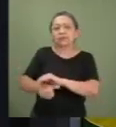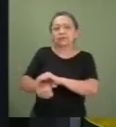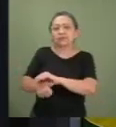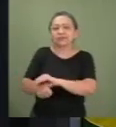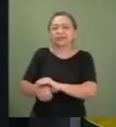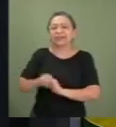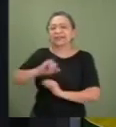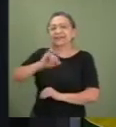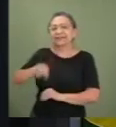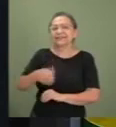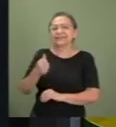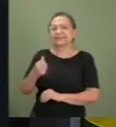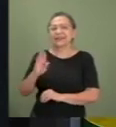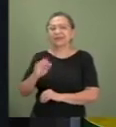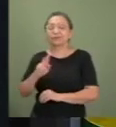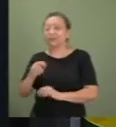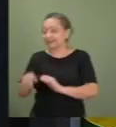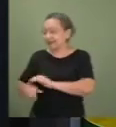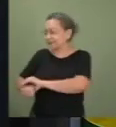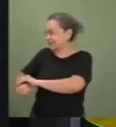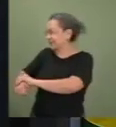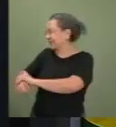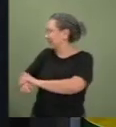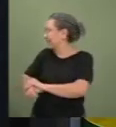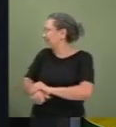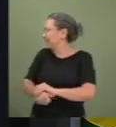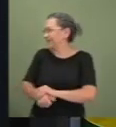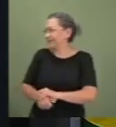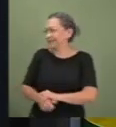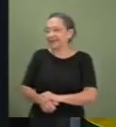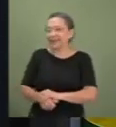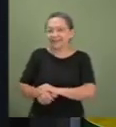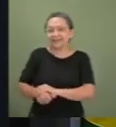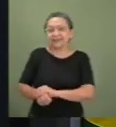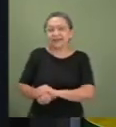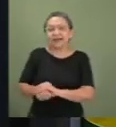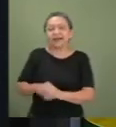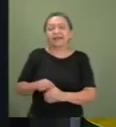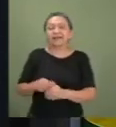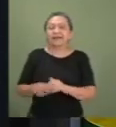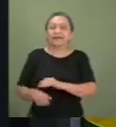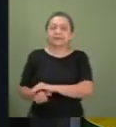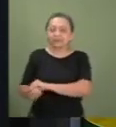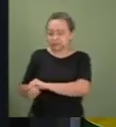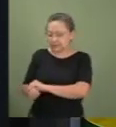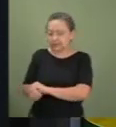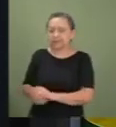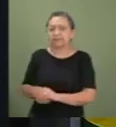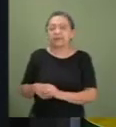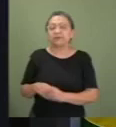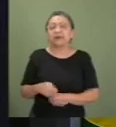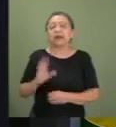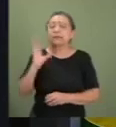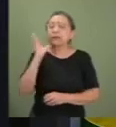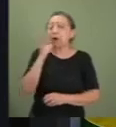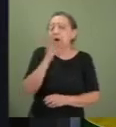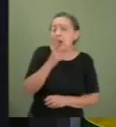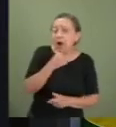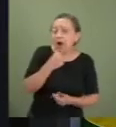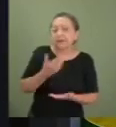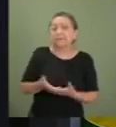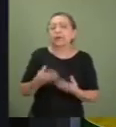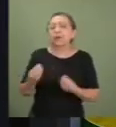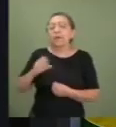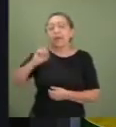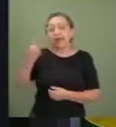emendas sem relação ao contexto original apresentada pelo Executivo. Como